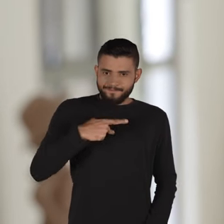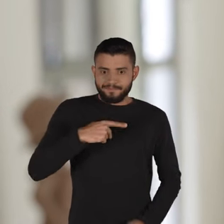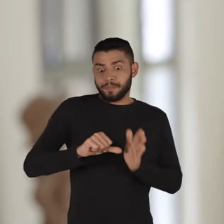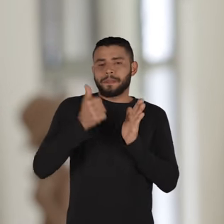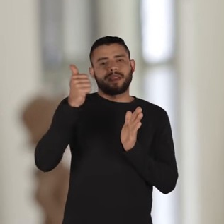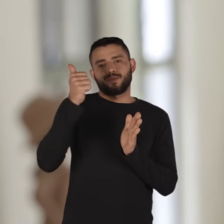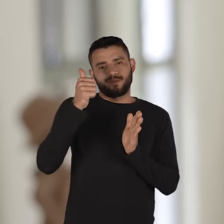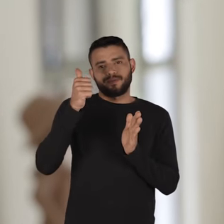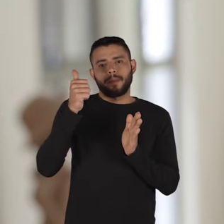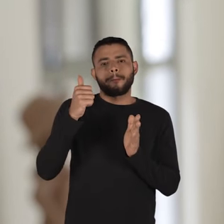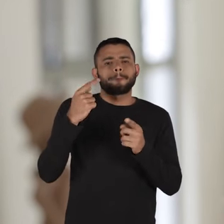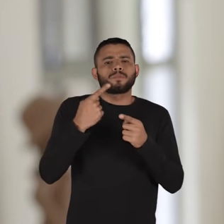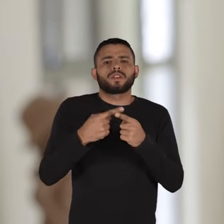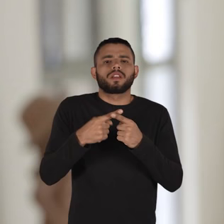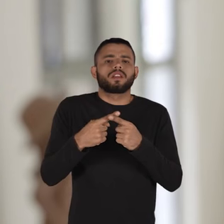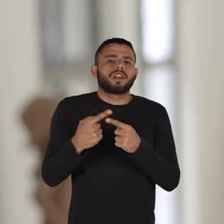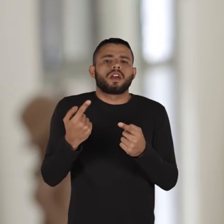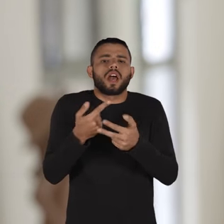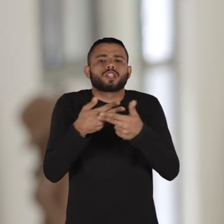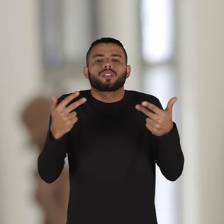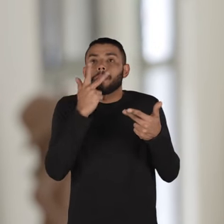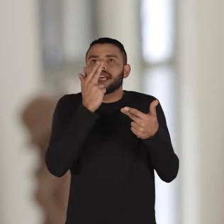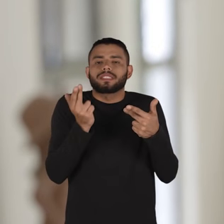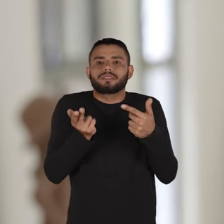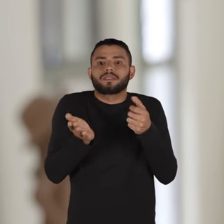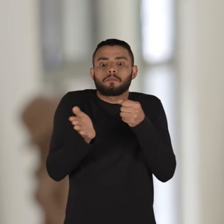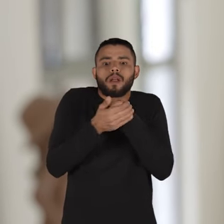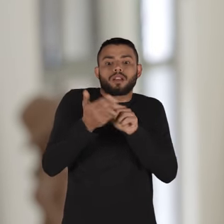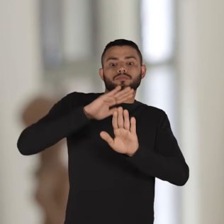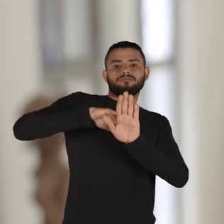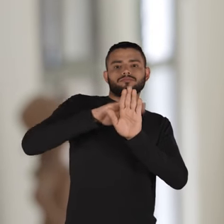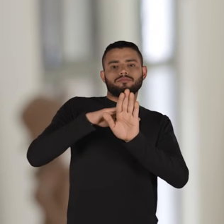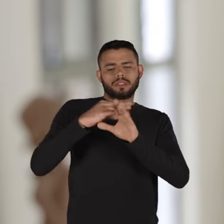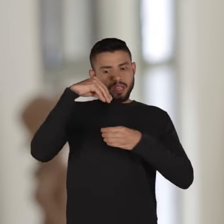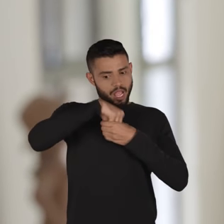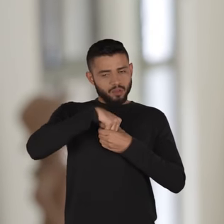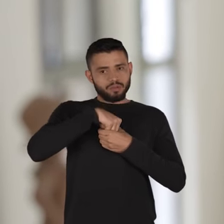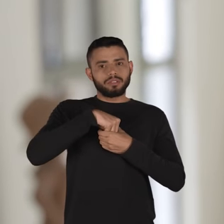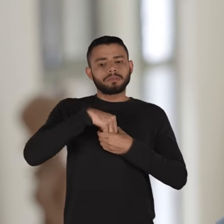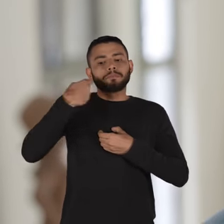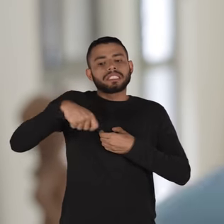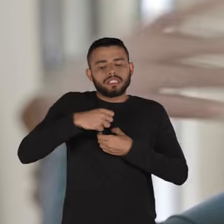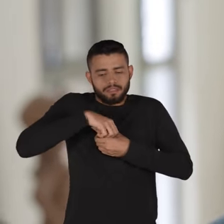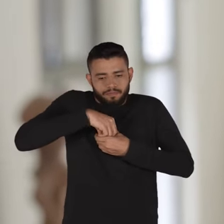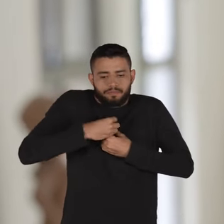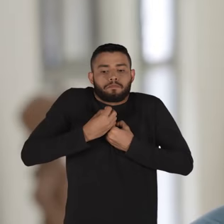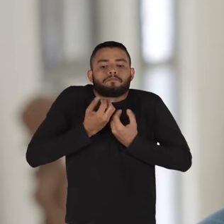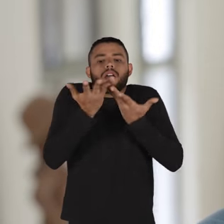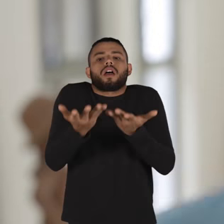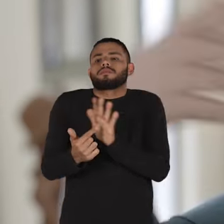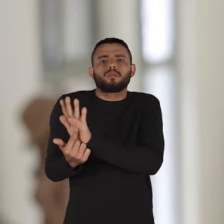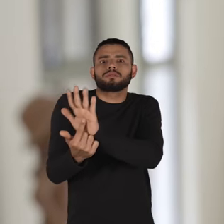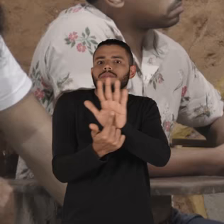Aquilo que está, digamos assim, oculto dentro de nós, que possa se expandir,